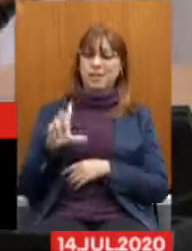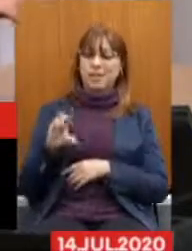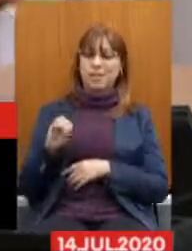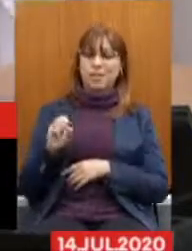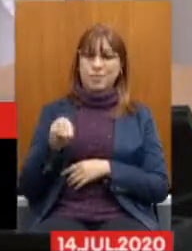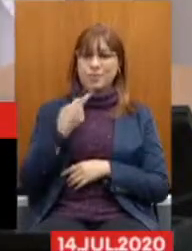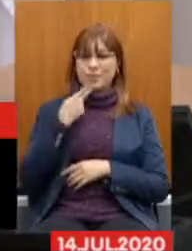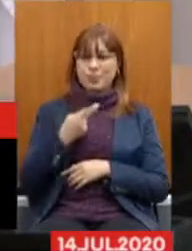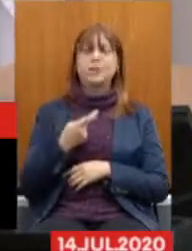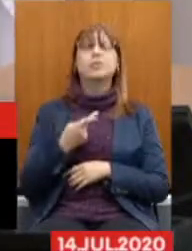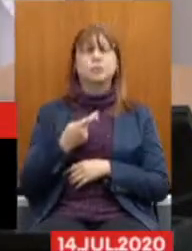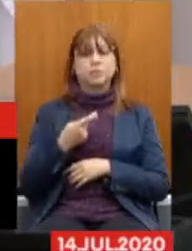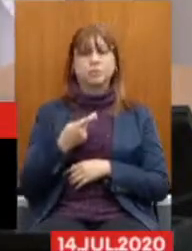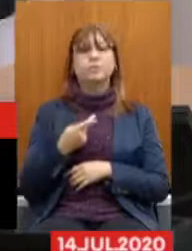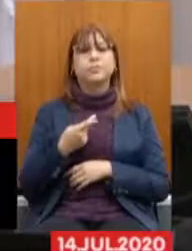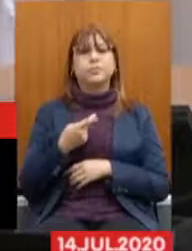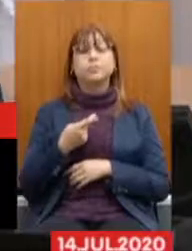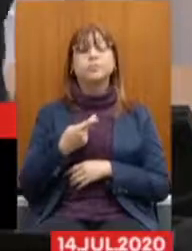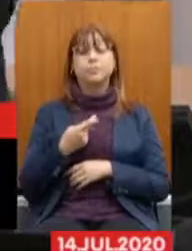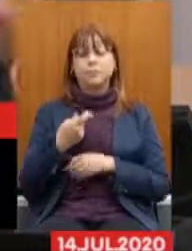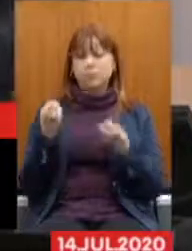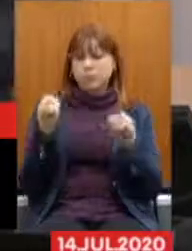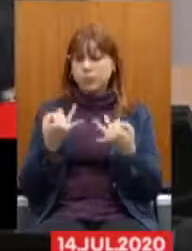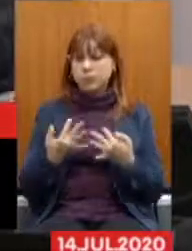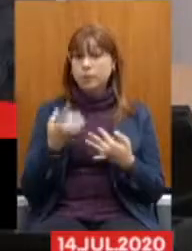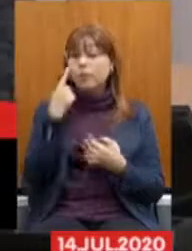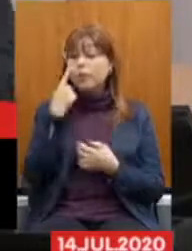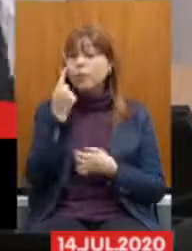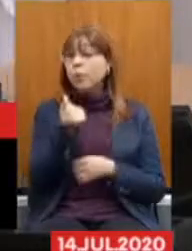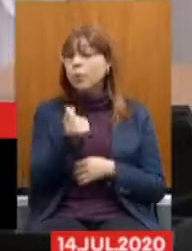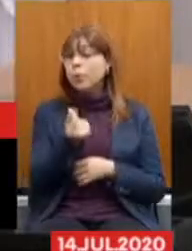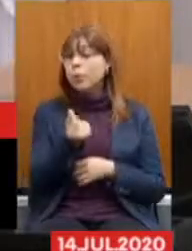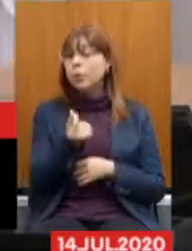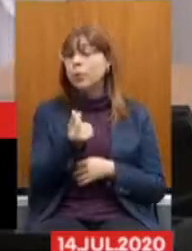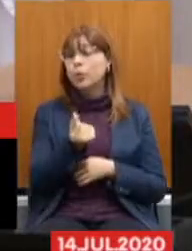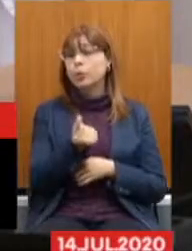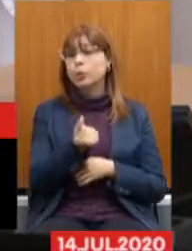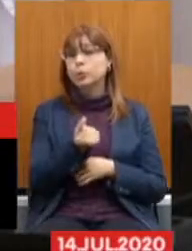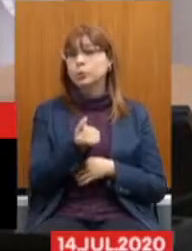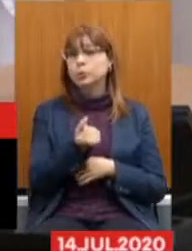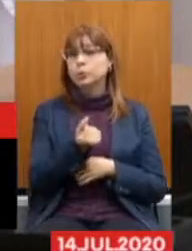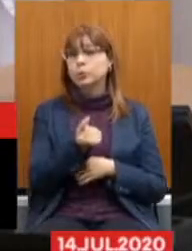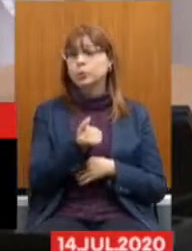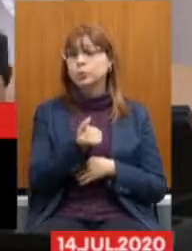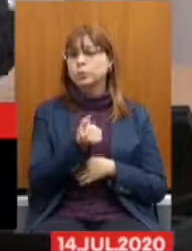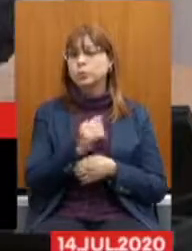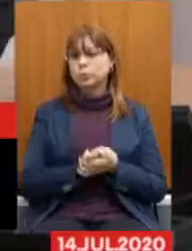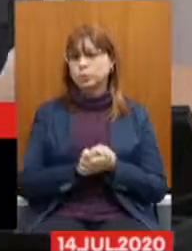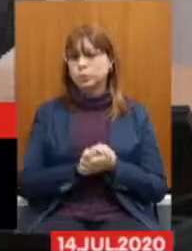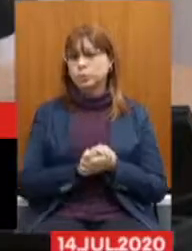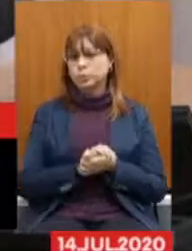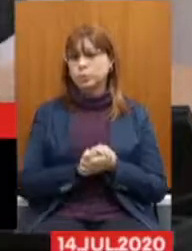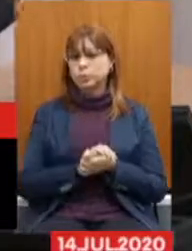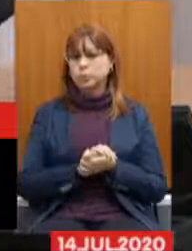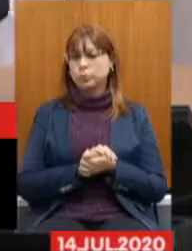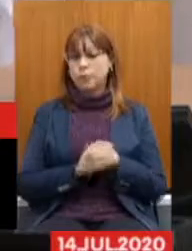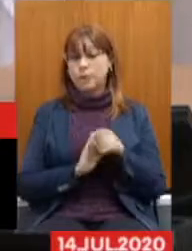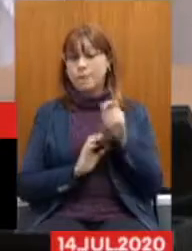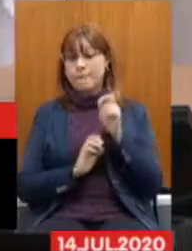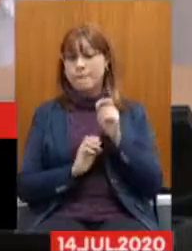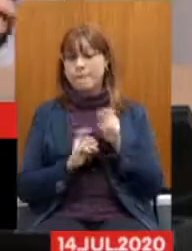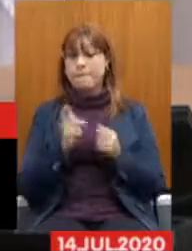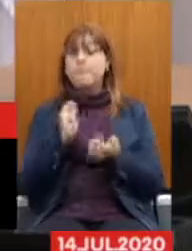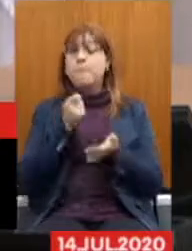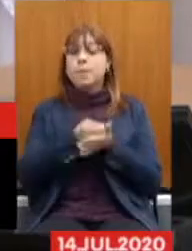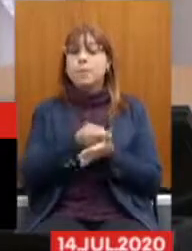ele colocou, veja quanto custa uma pessoa que está sendo tratada no hospital